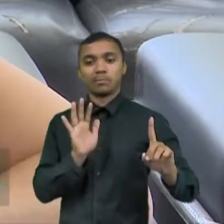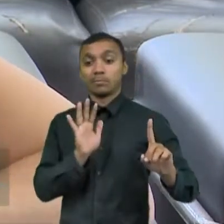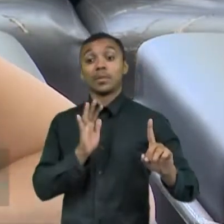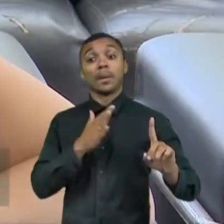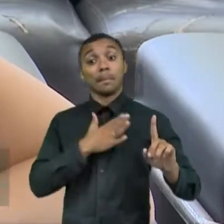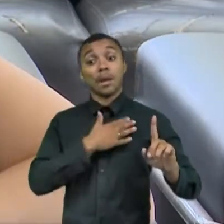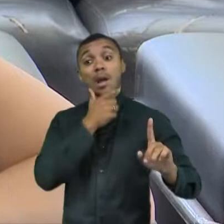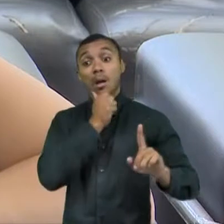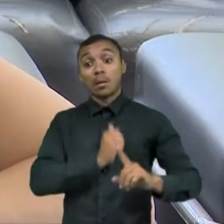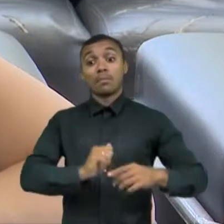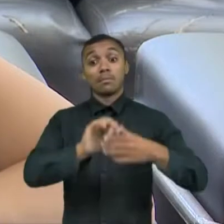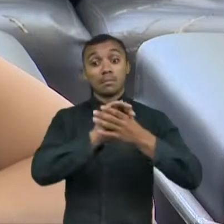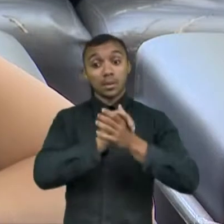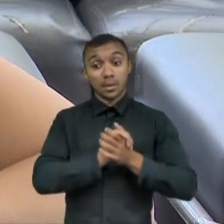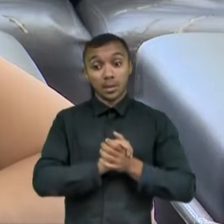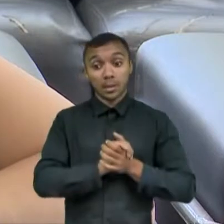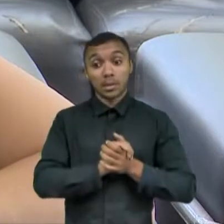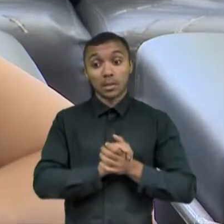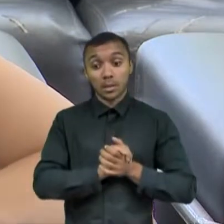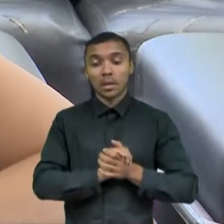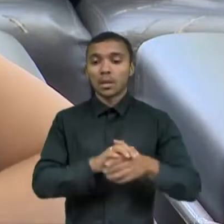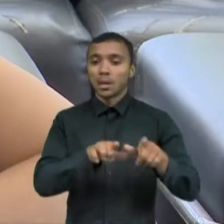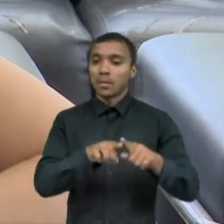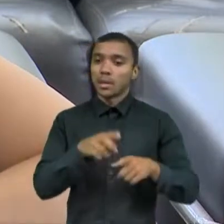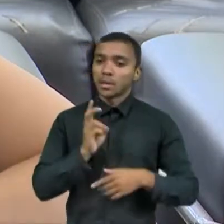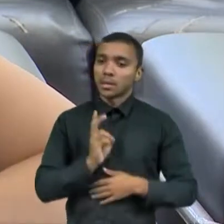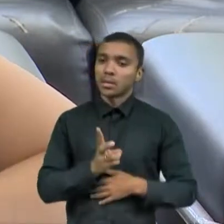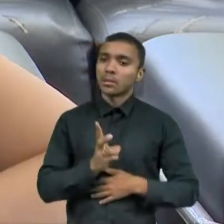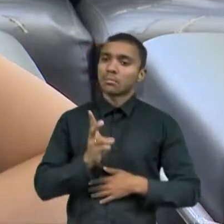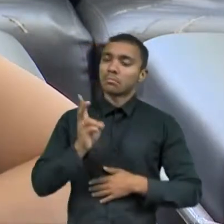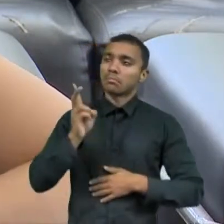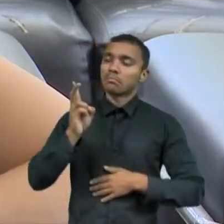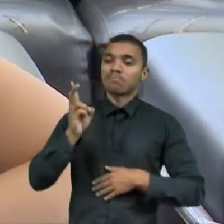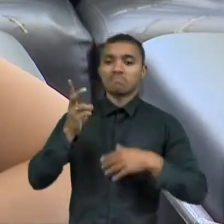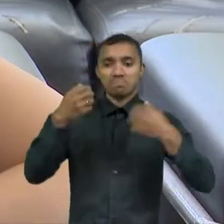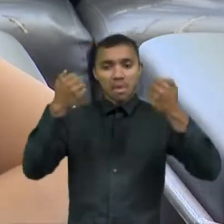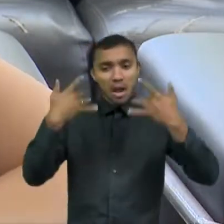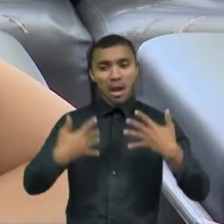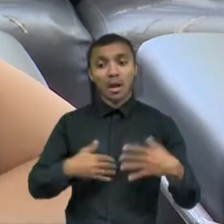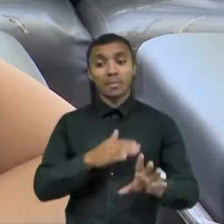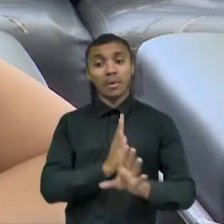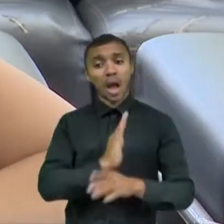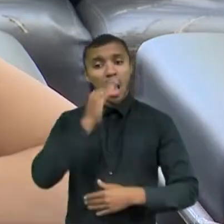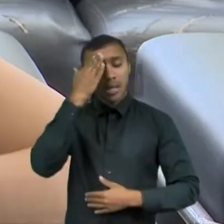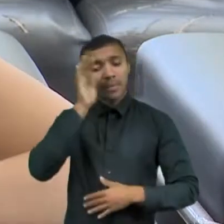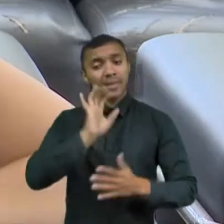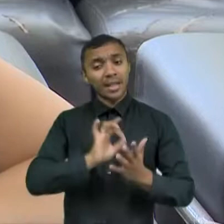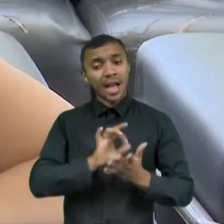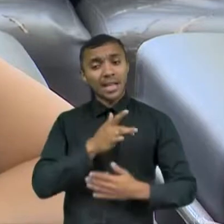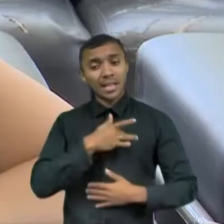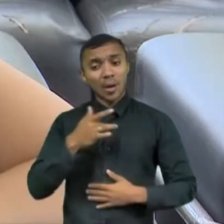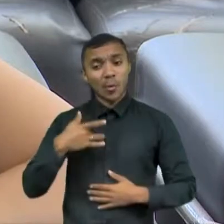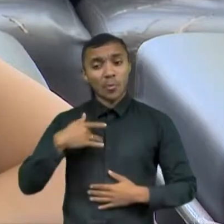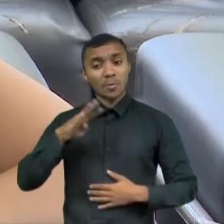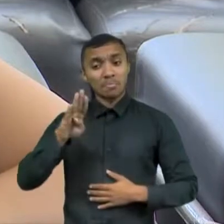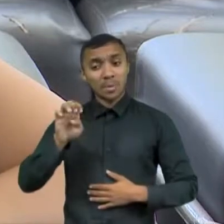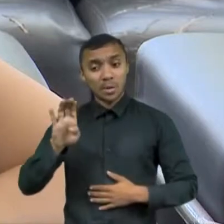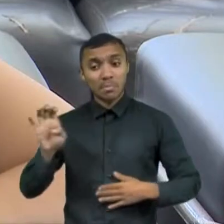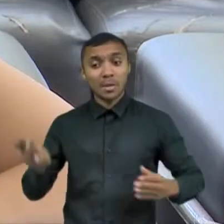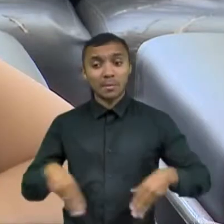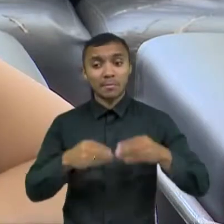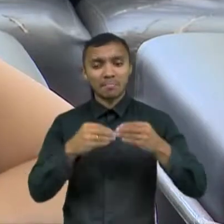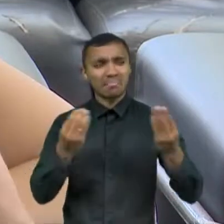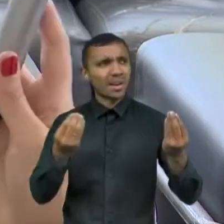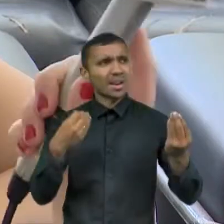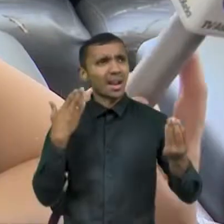regra bastante em relação a isso. A gente sabe que é prejudicial para a criança, então para que a gente vai fazer, né?